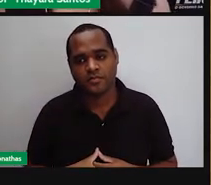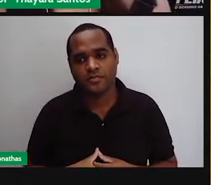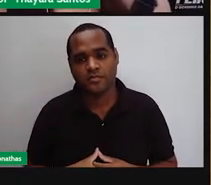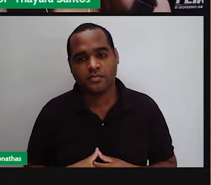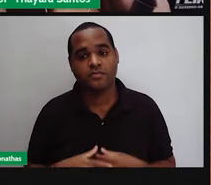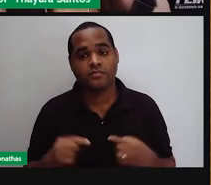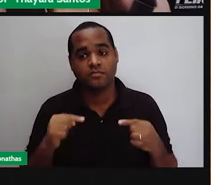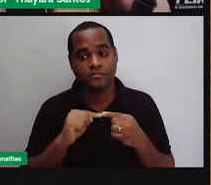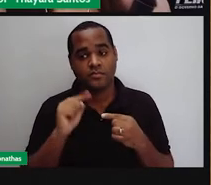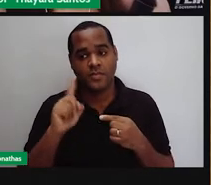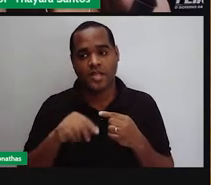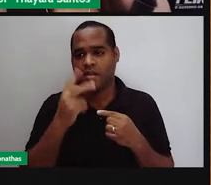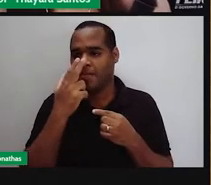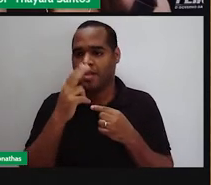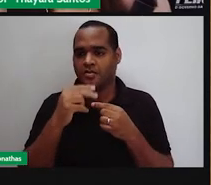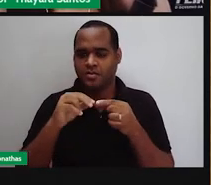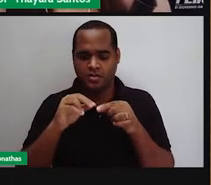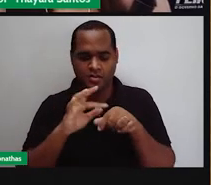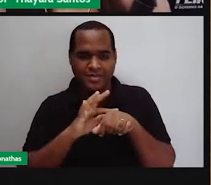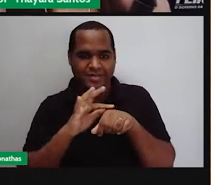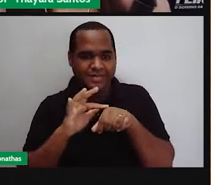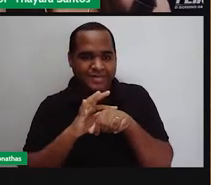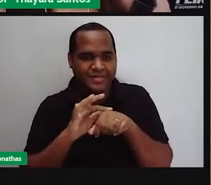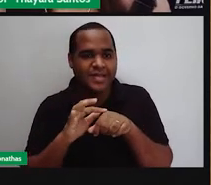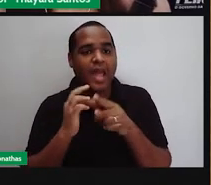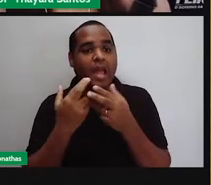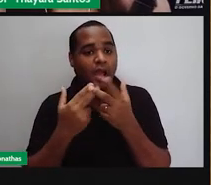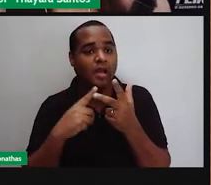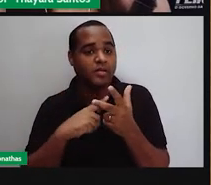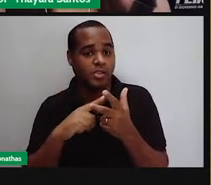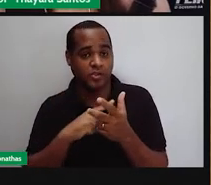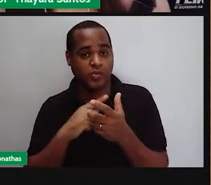consiste em células nervosas sensíveis à luz,